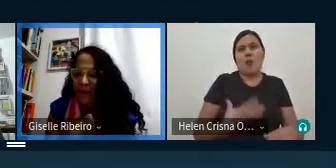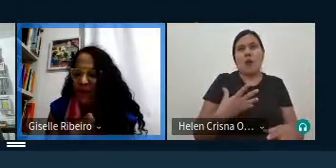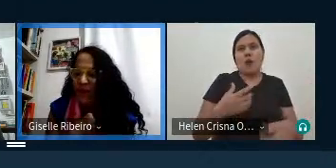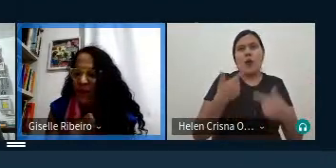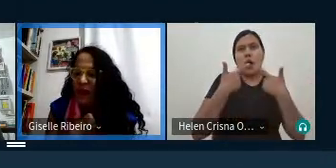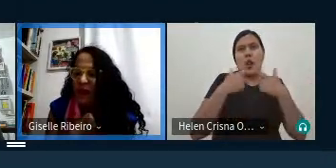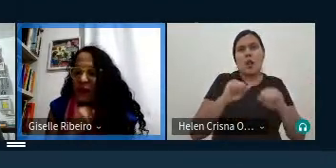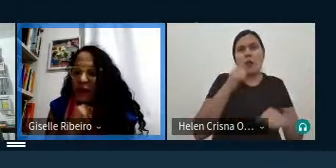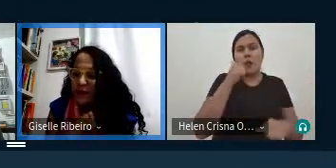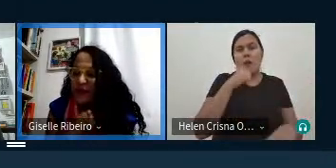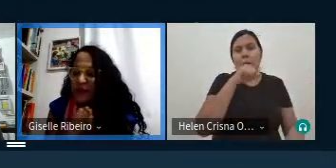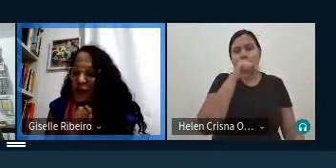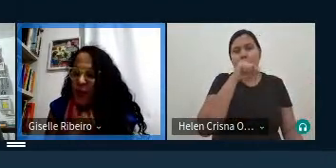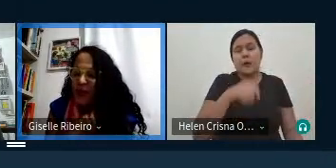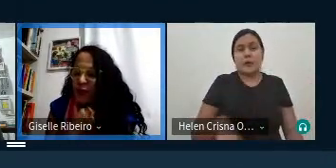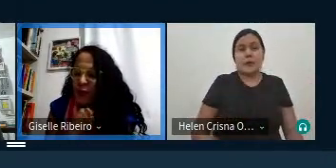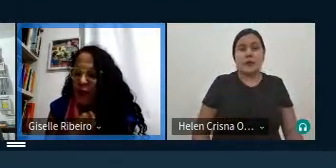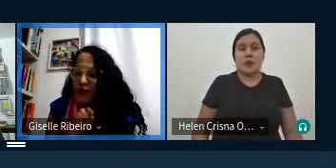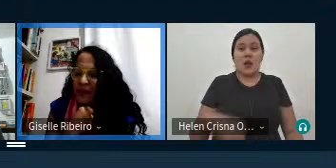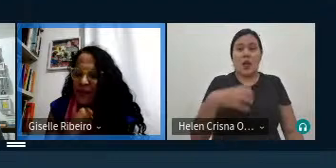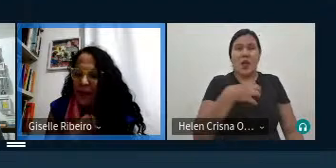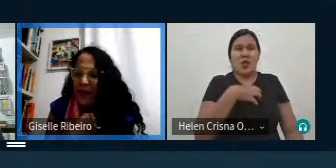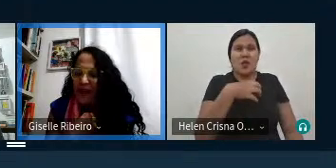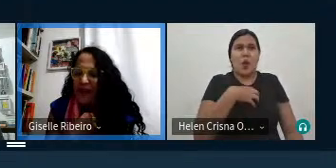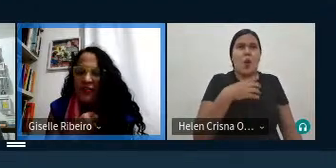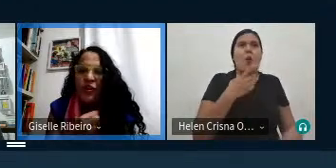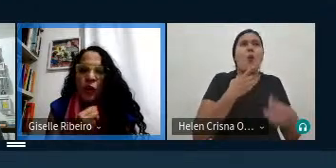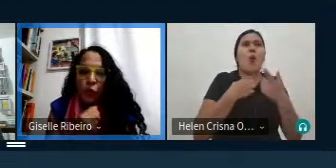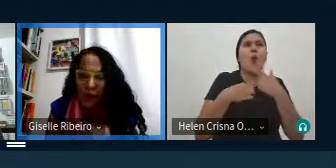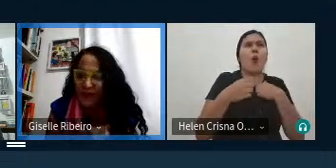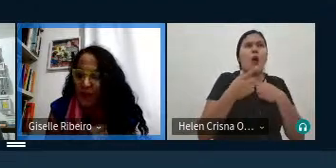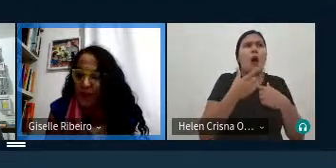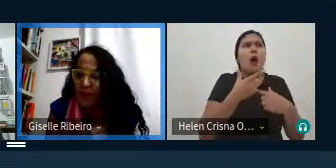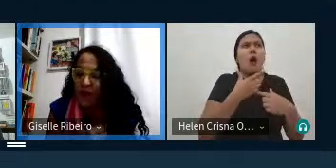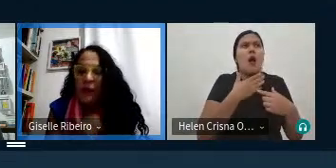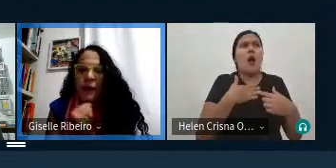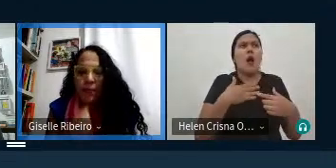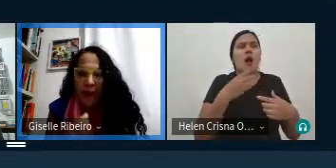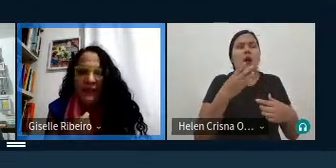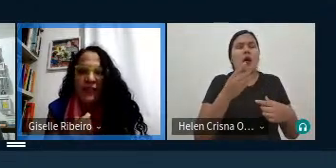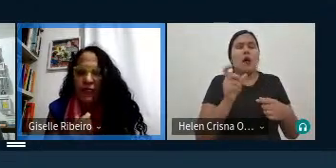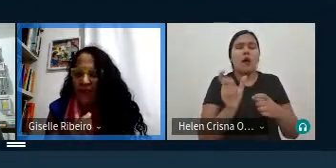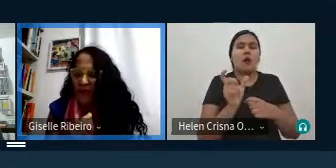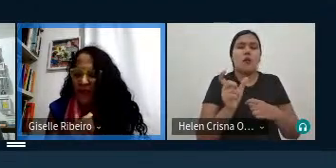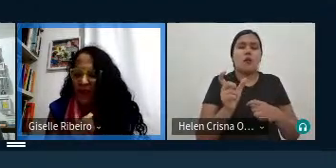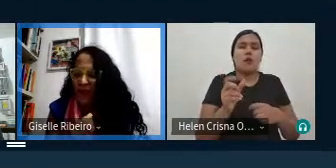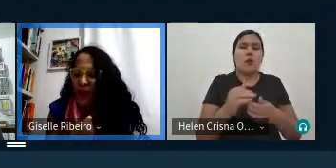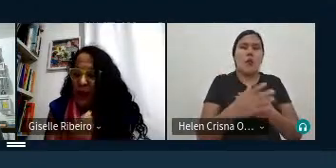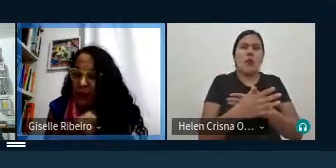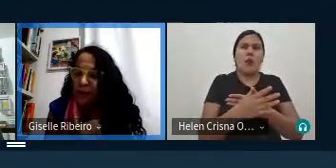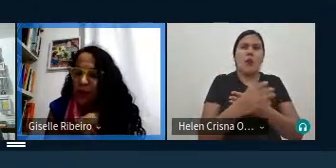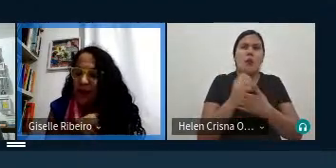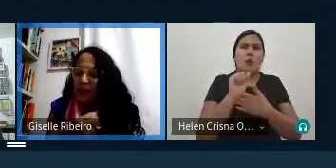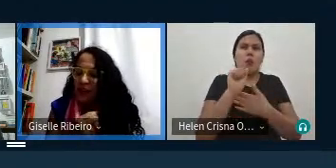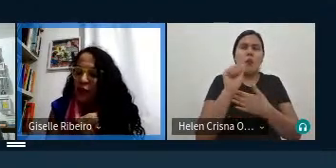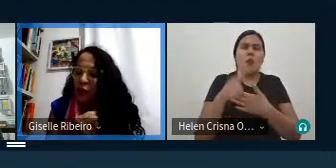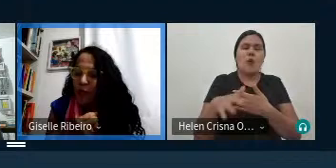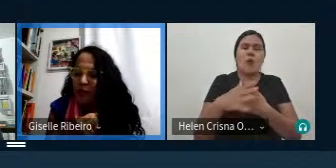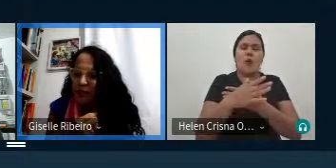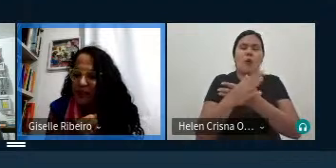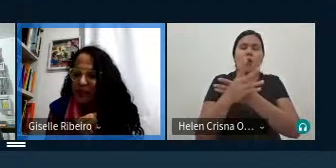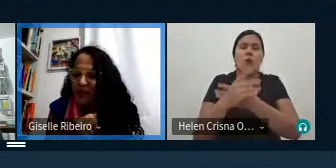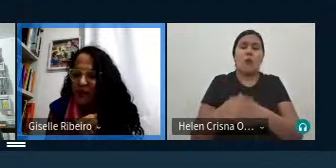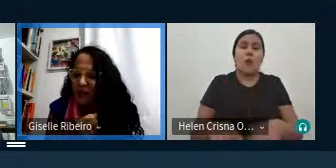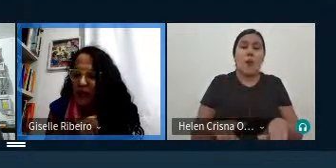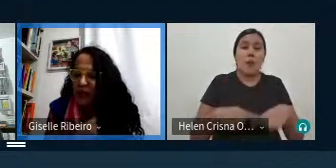língua mãe não sinto o mesmo gosto nas palavras o azul e pássaro embora elas